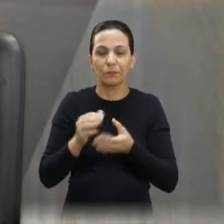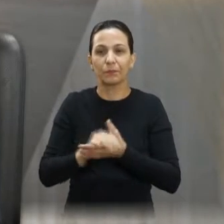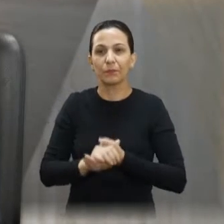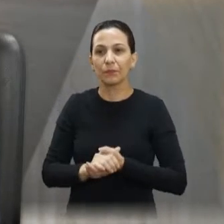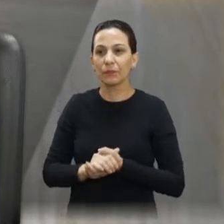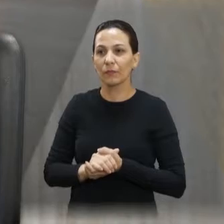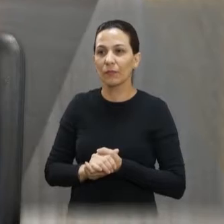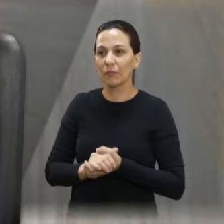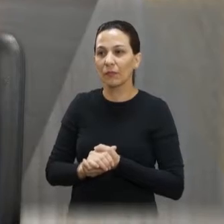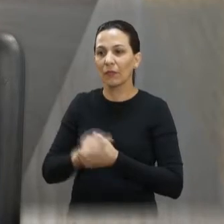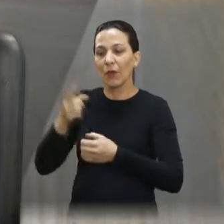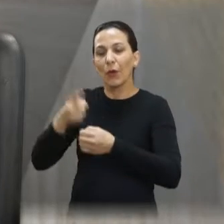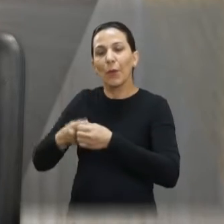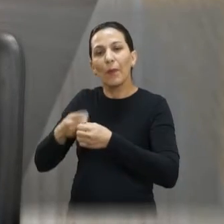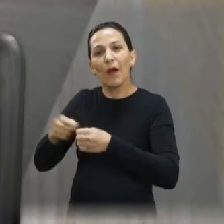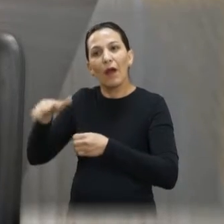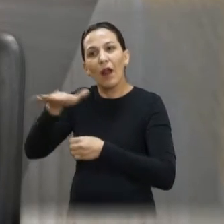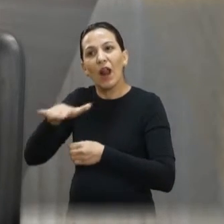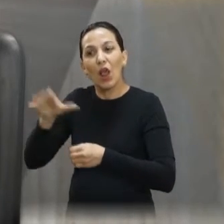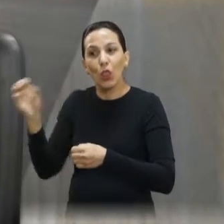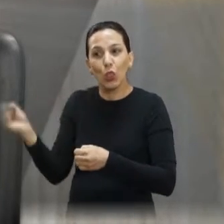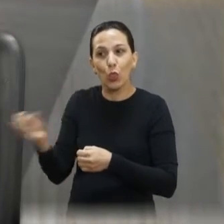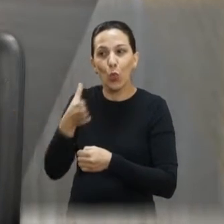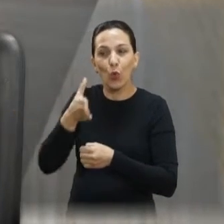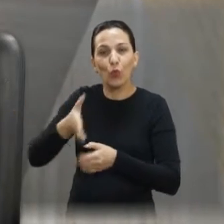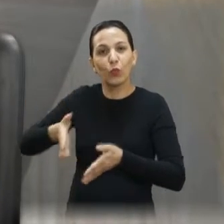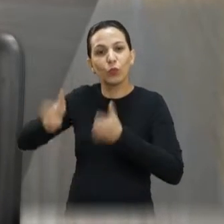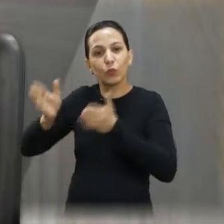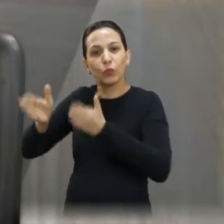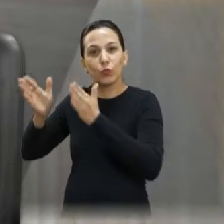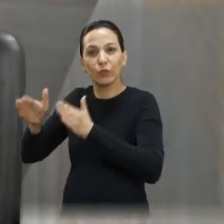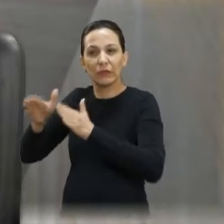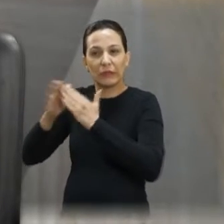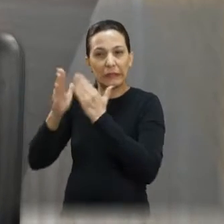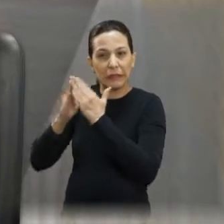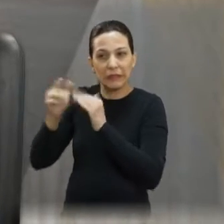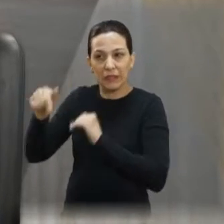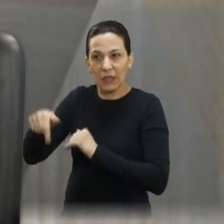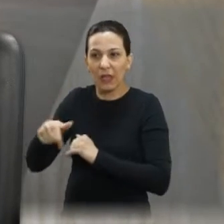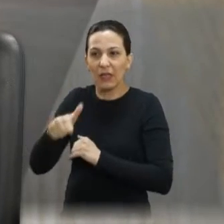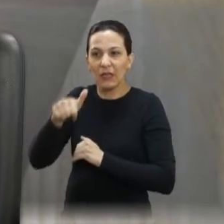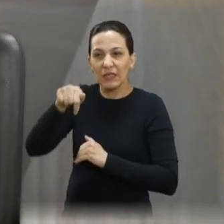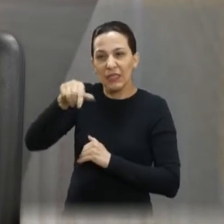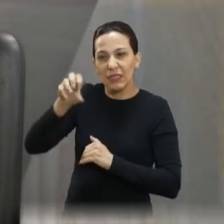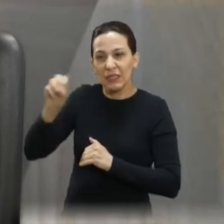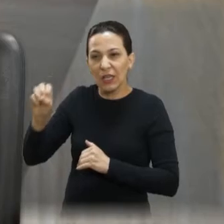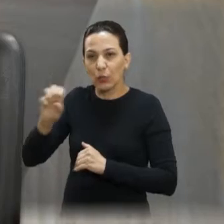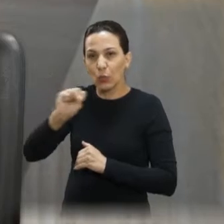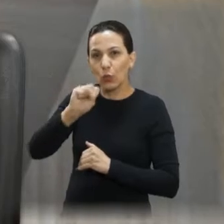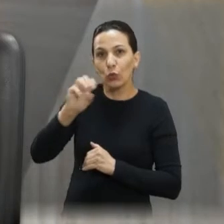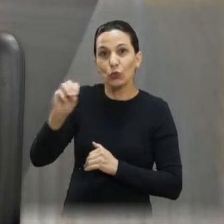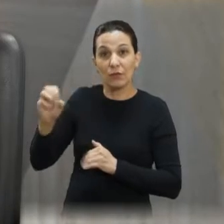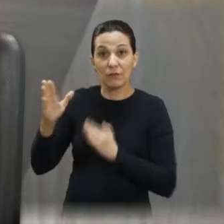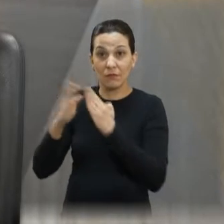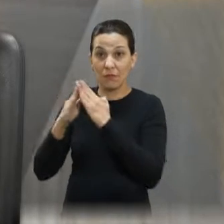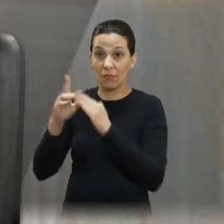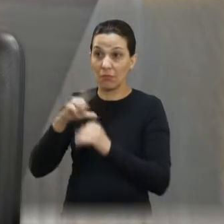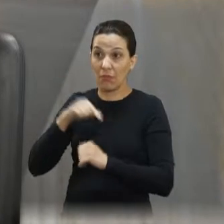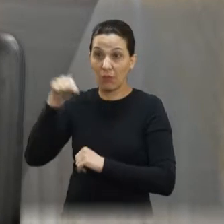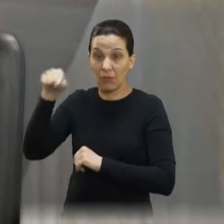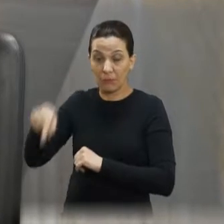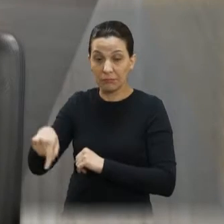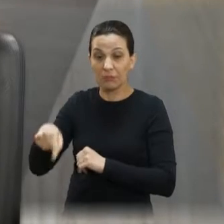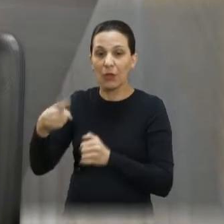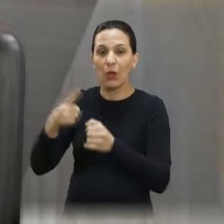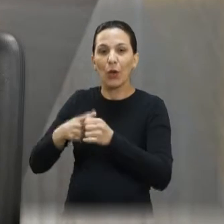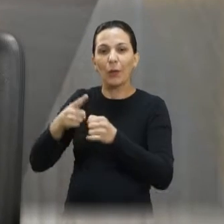um núcleo habitacional novo, Recém-inaugurado em Araraquora. Acho que é 700, 800 casas que existem ali. Quando a pessoa sai do